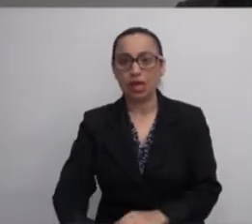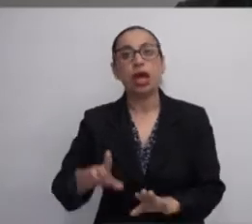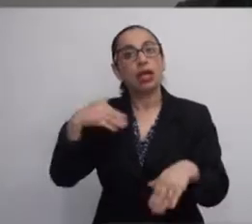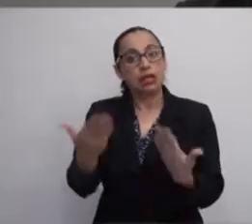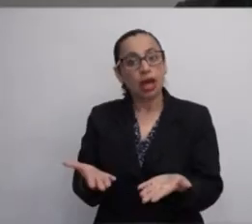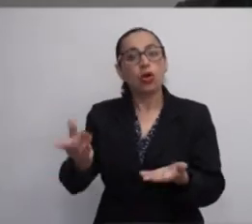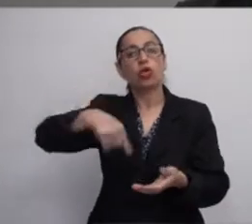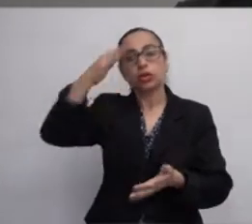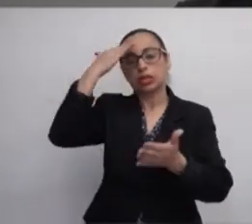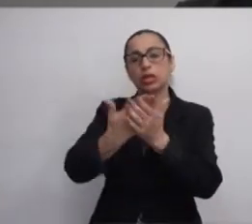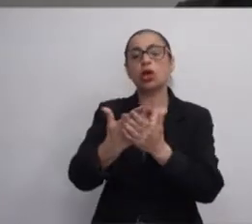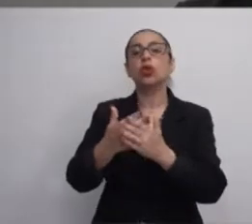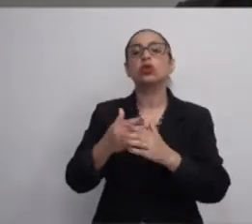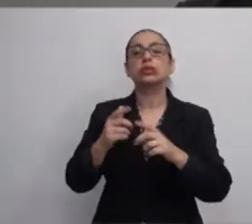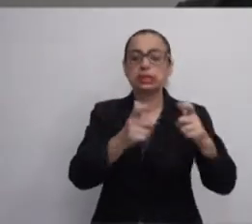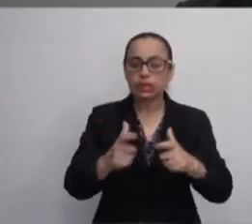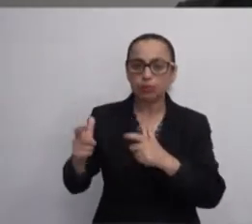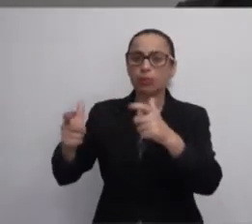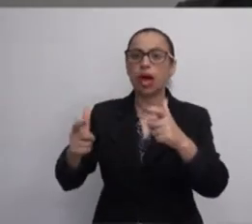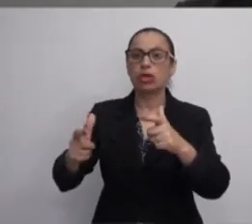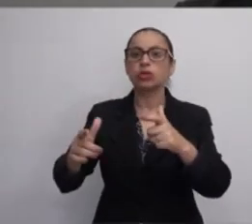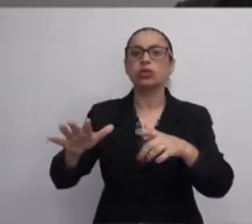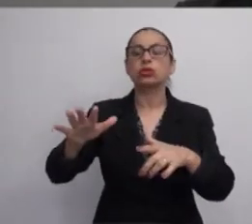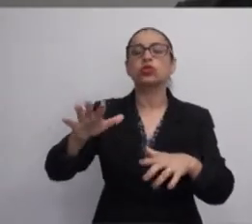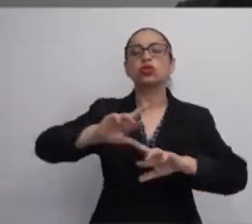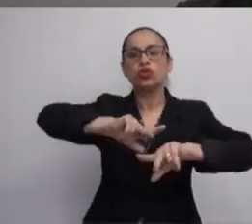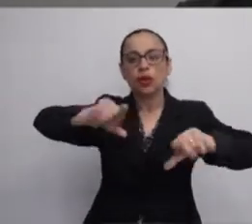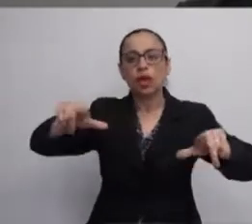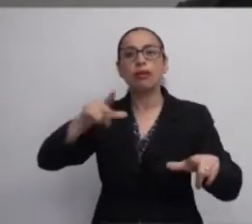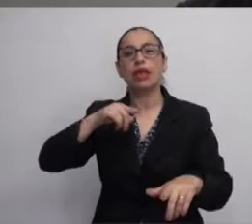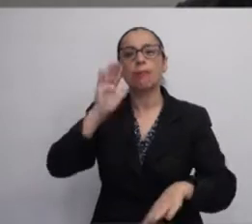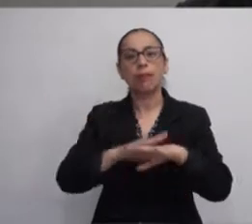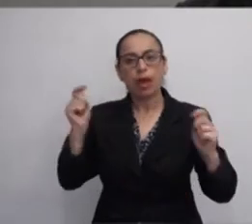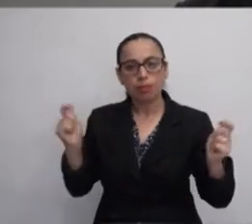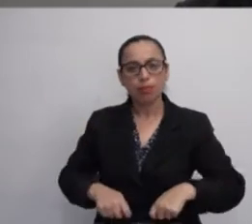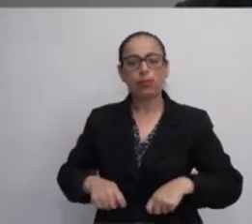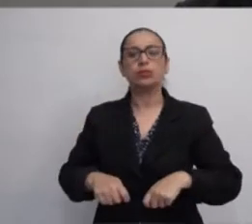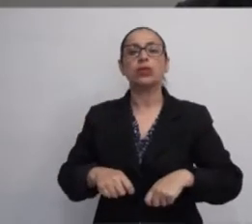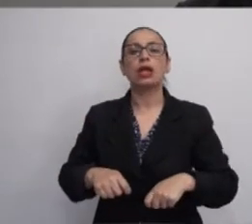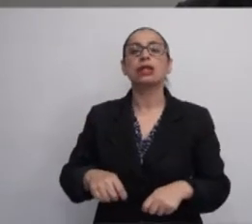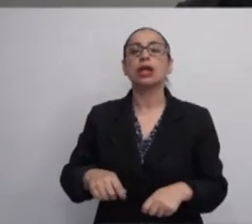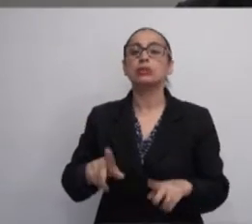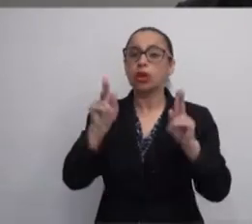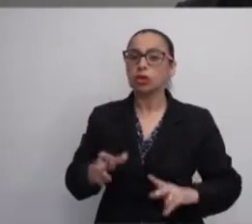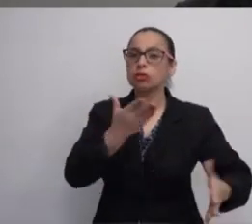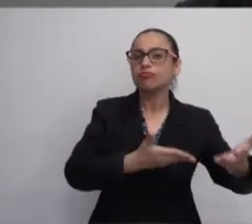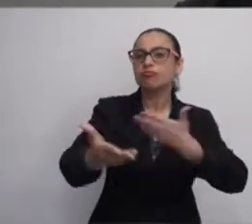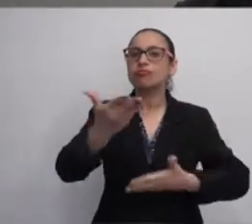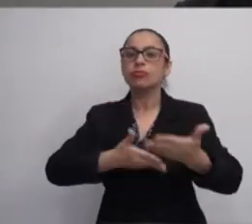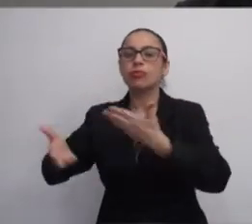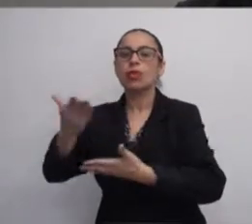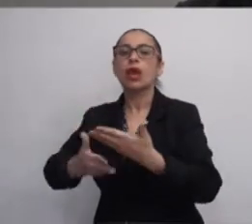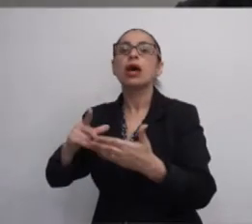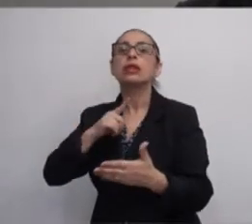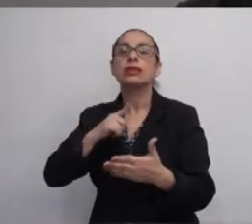acreditamos que os espaços, esses maiores espaços, onde há a maior possibilidade dos indivíduos socializarem, há uma